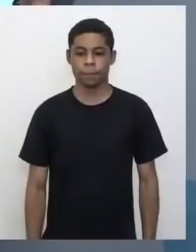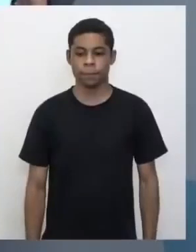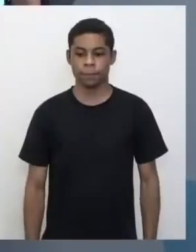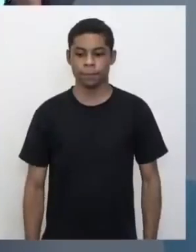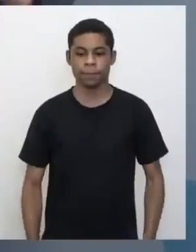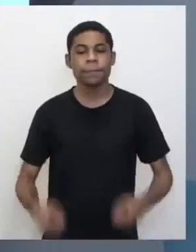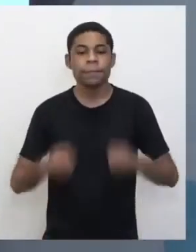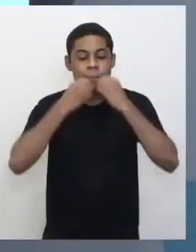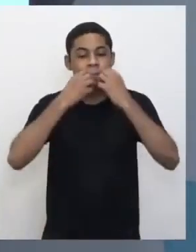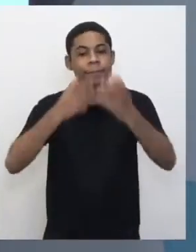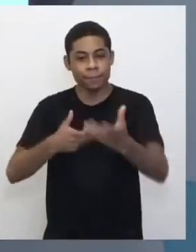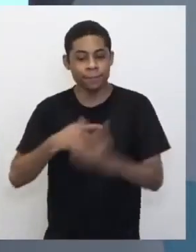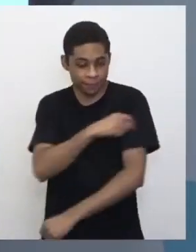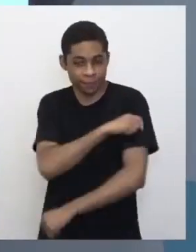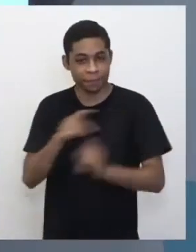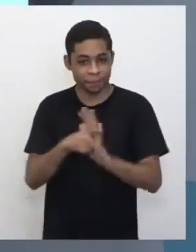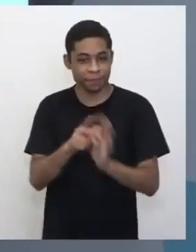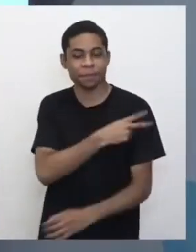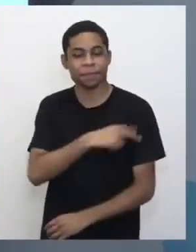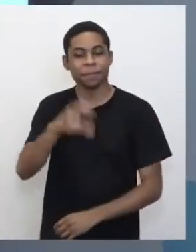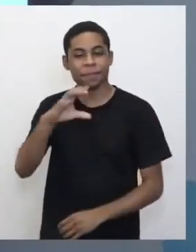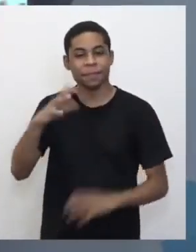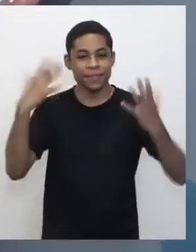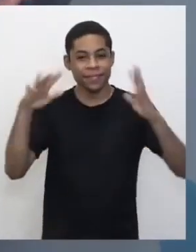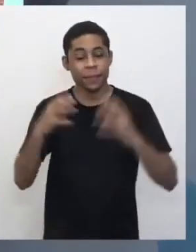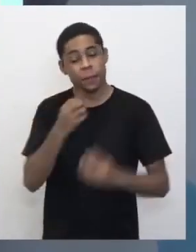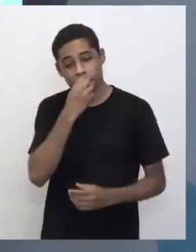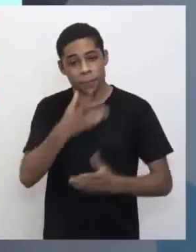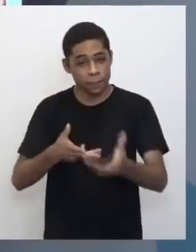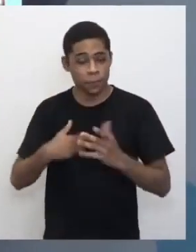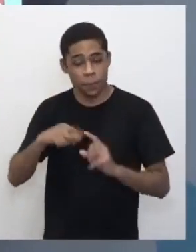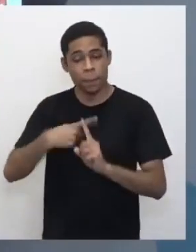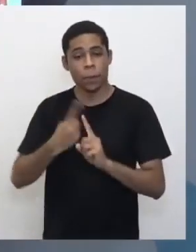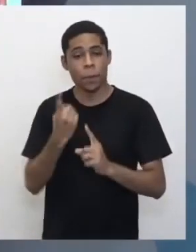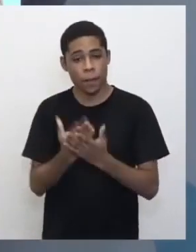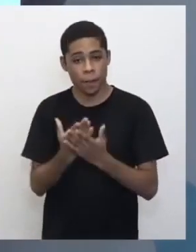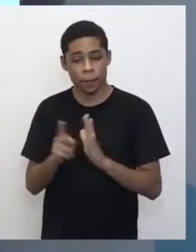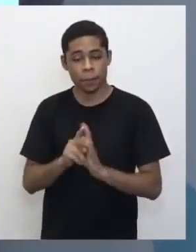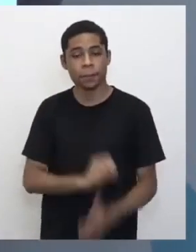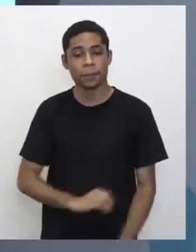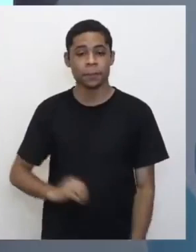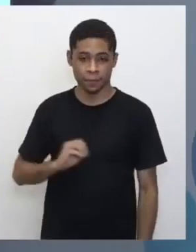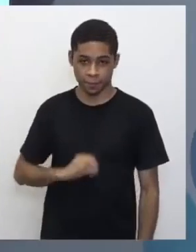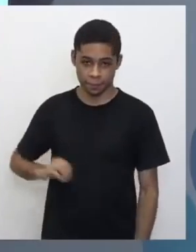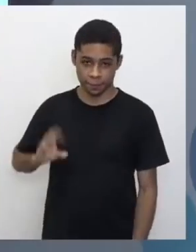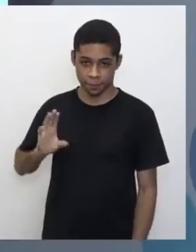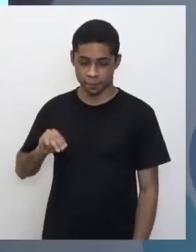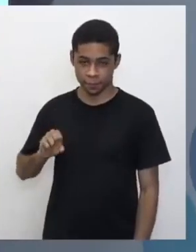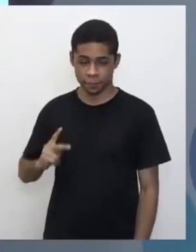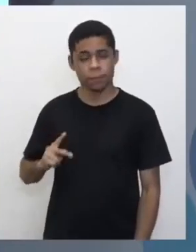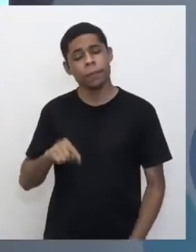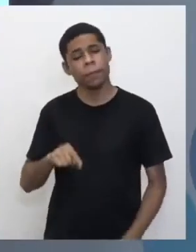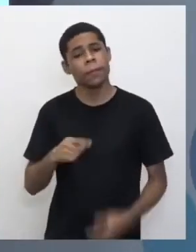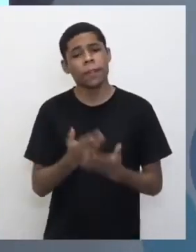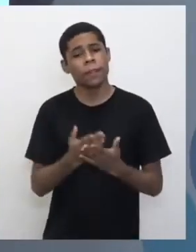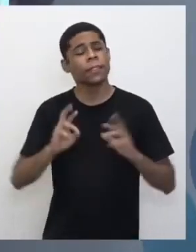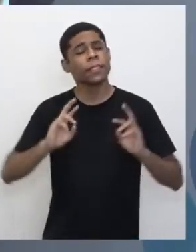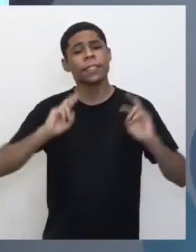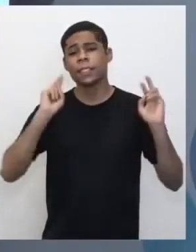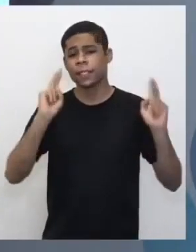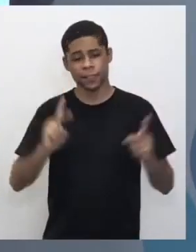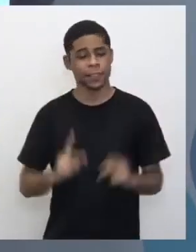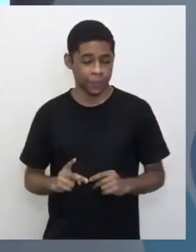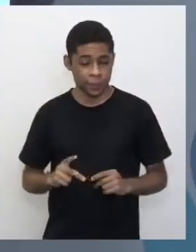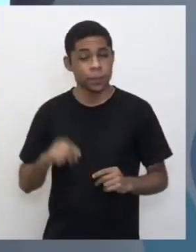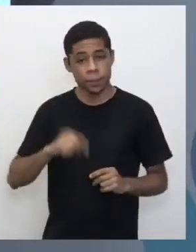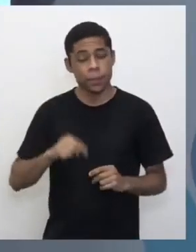Bem-vindos, alunos da segunda série do Ensino Médio, para mais uma aula aqui no Centro de Mídias, só que hoje uma aula diferente. A